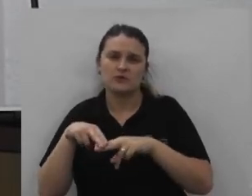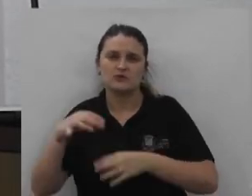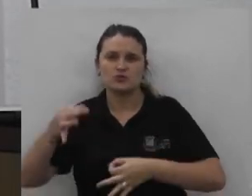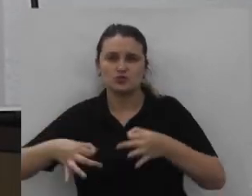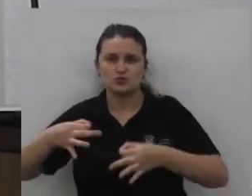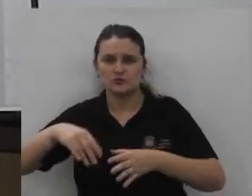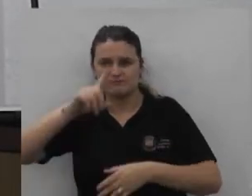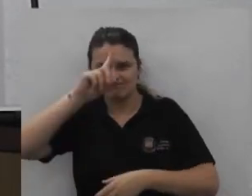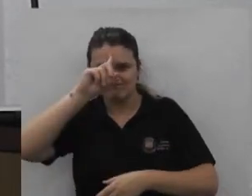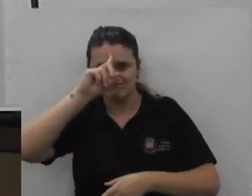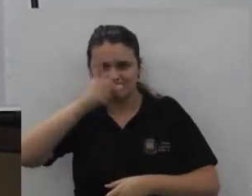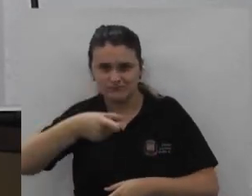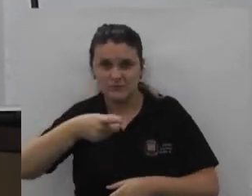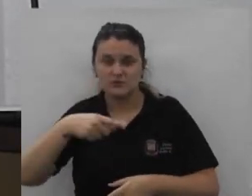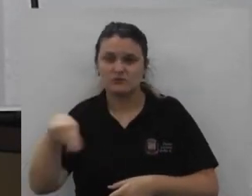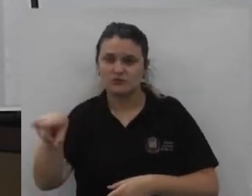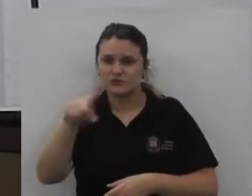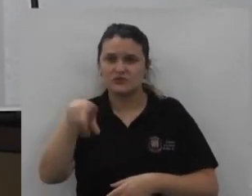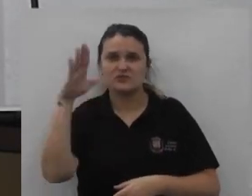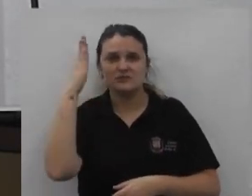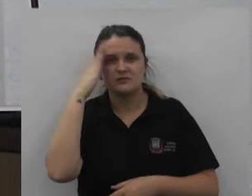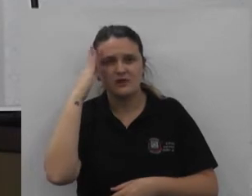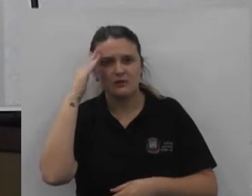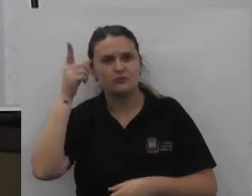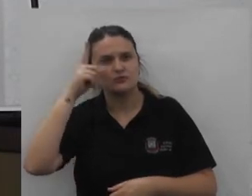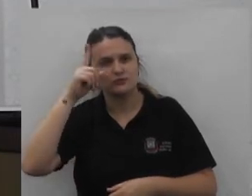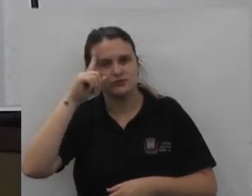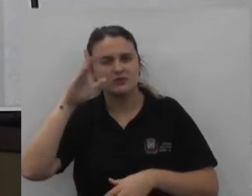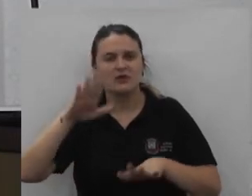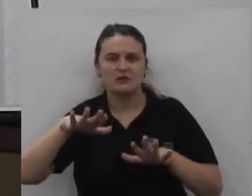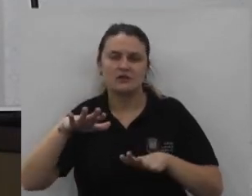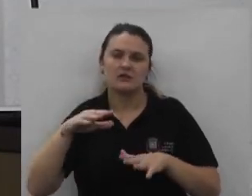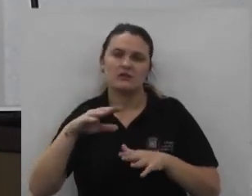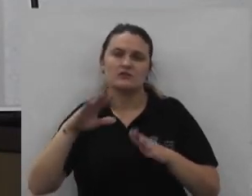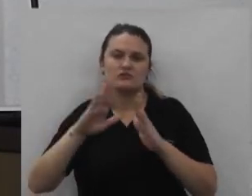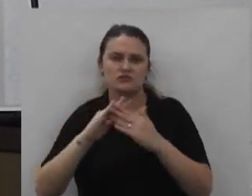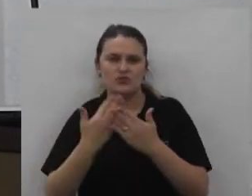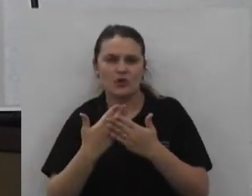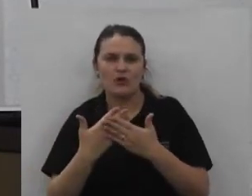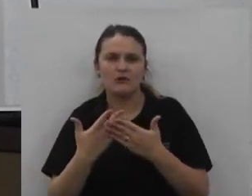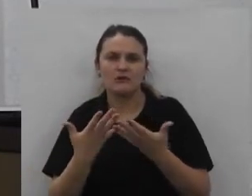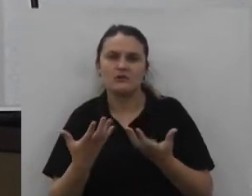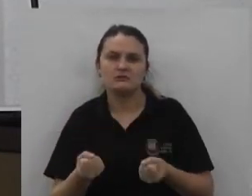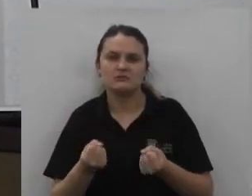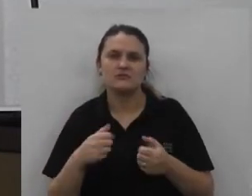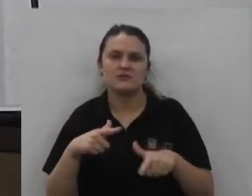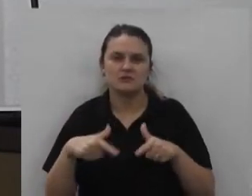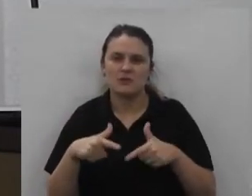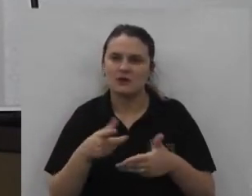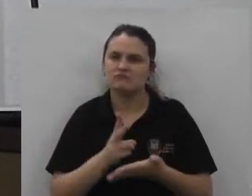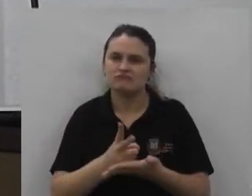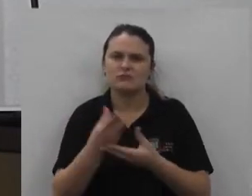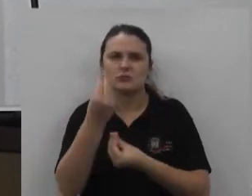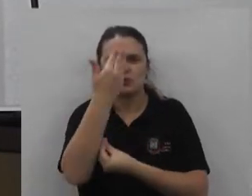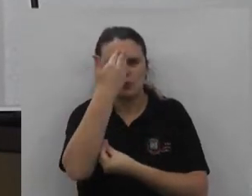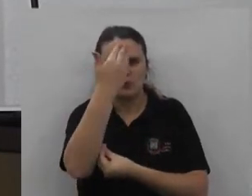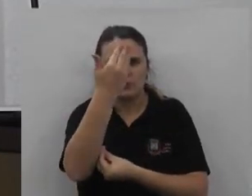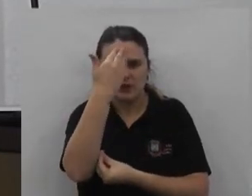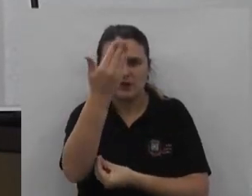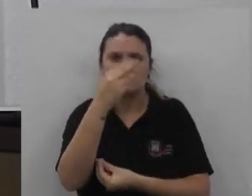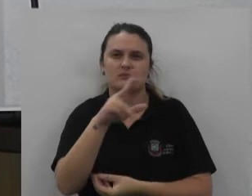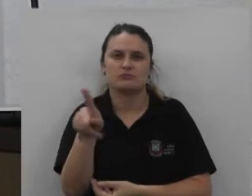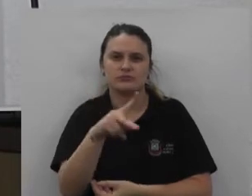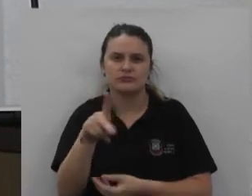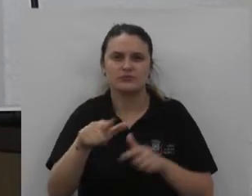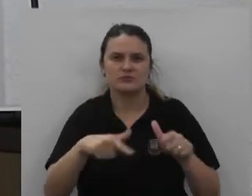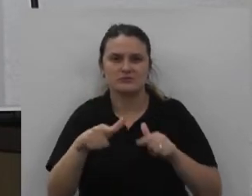judicial e que vocês sabem no dia a dia que acabam aceitando trabalhando e fazendo isso muito obrigado educadoras